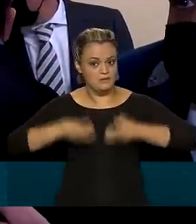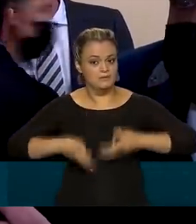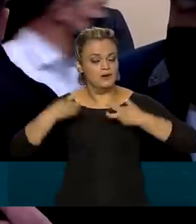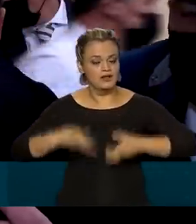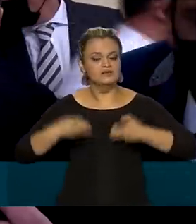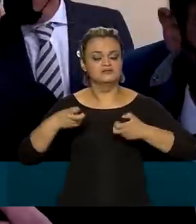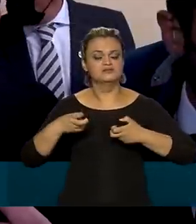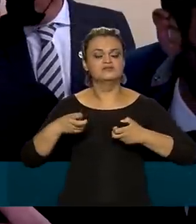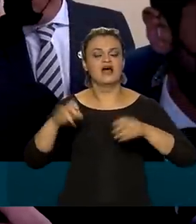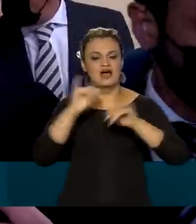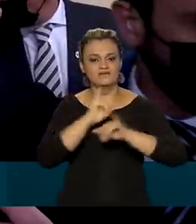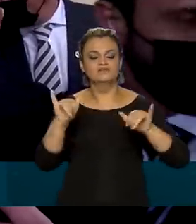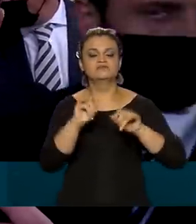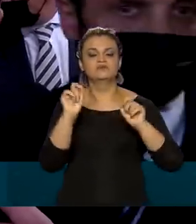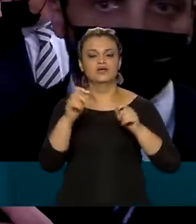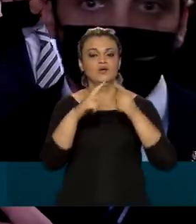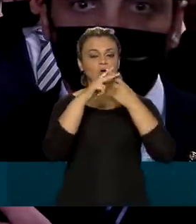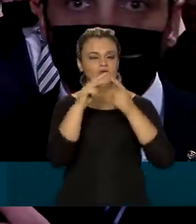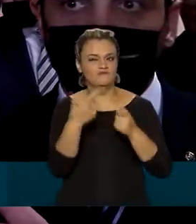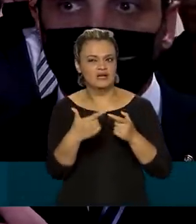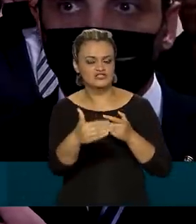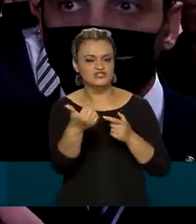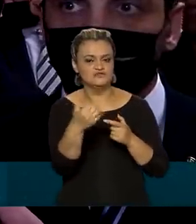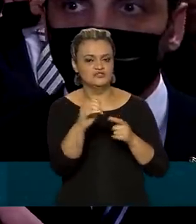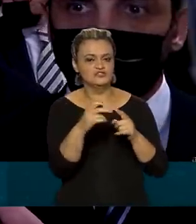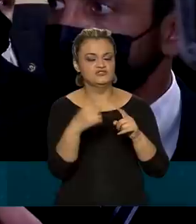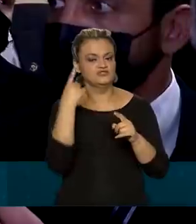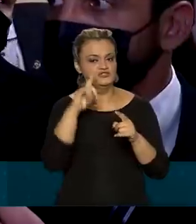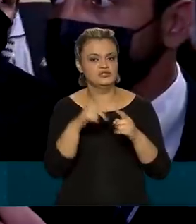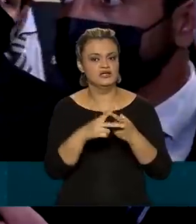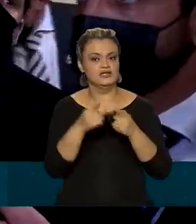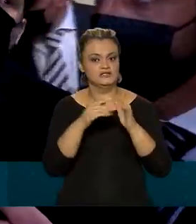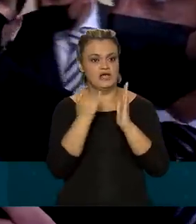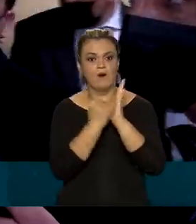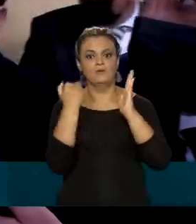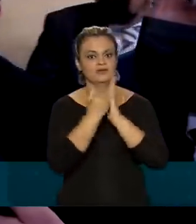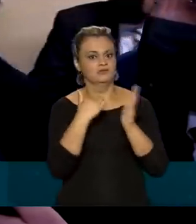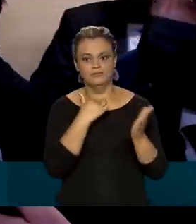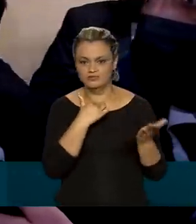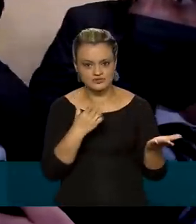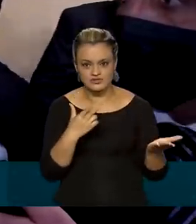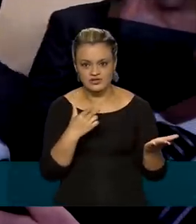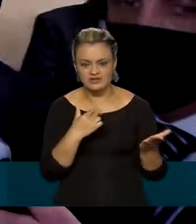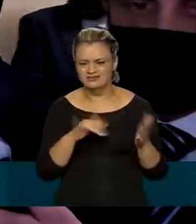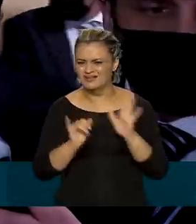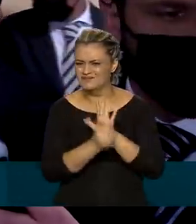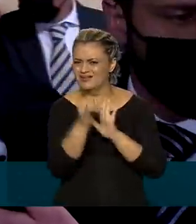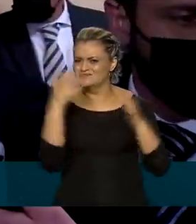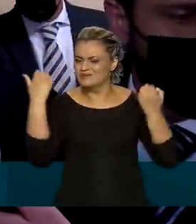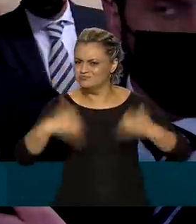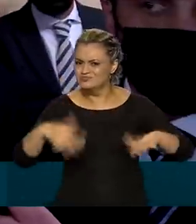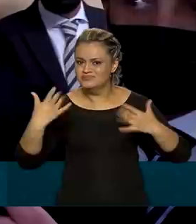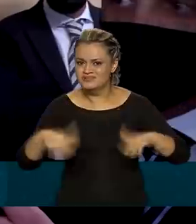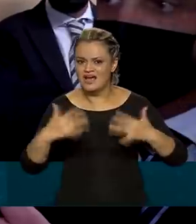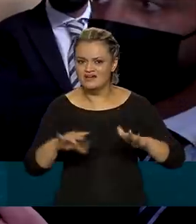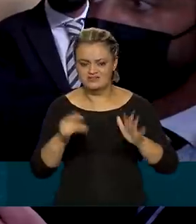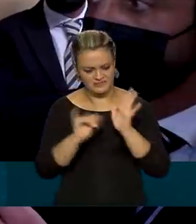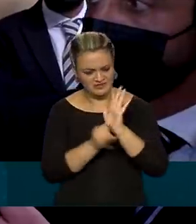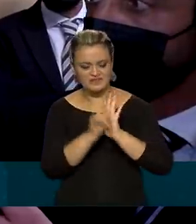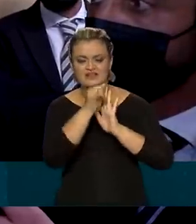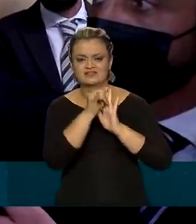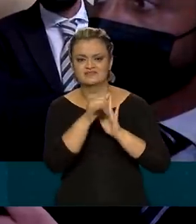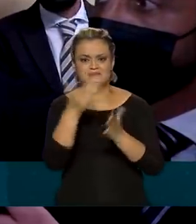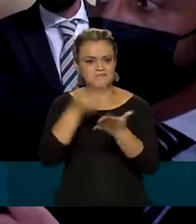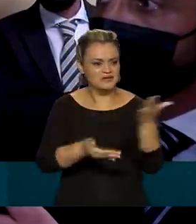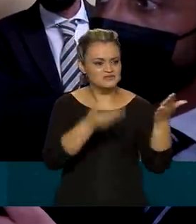extraoficialmente, novo reajudo daqui a uns 20 dias. Isso não pode acontecer. O preço do combustível está atrelado à inflação. E você falou em inflação, você